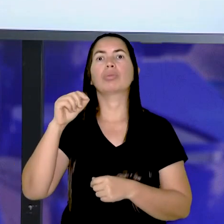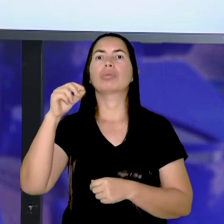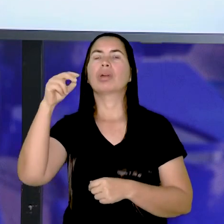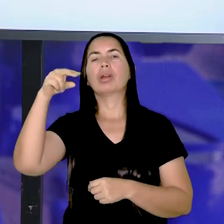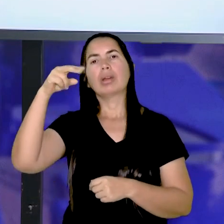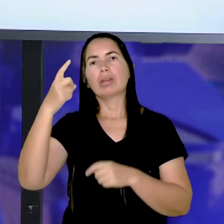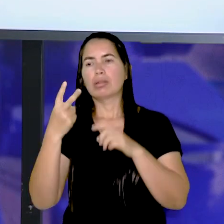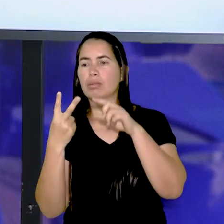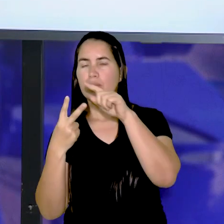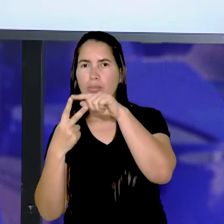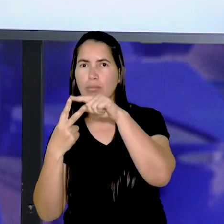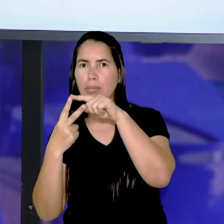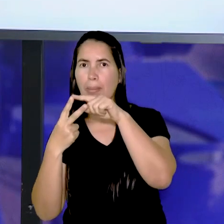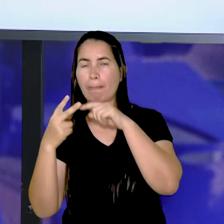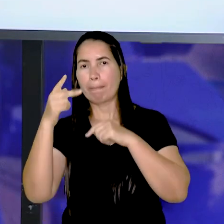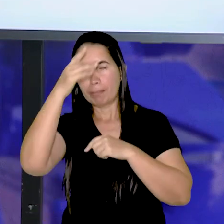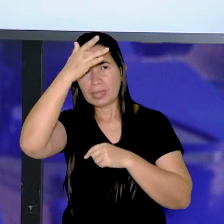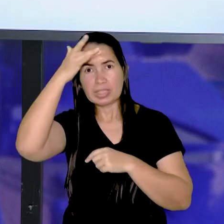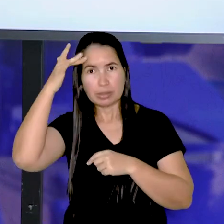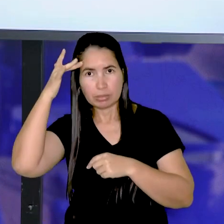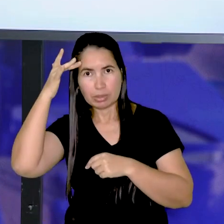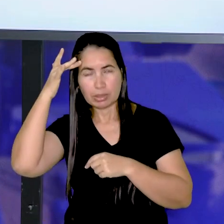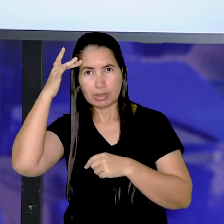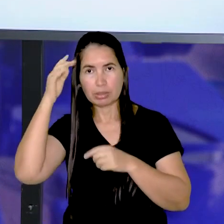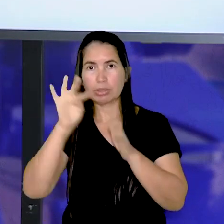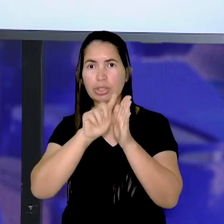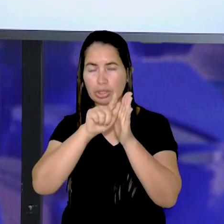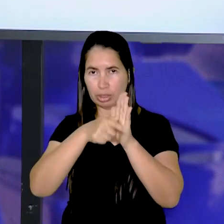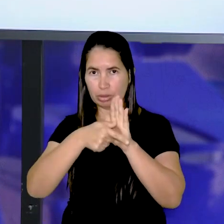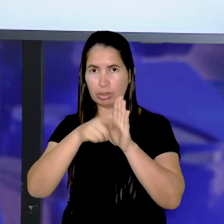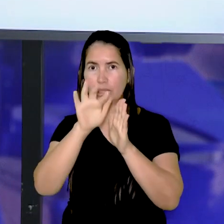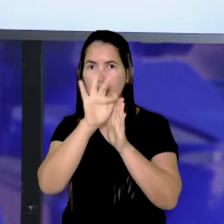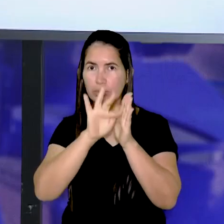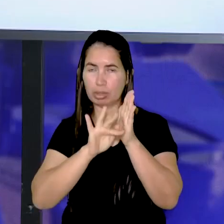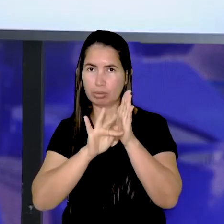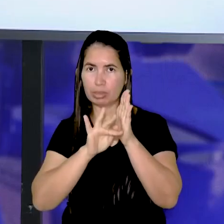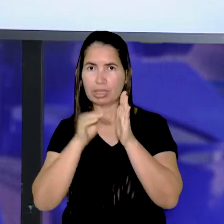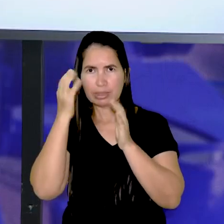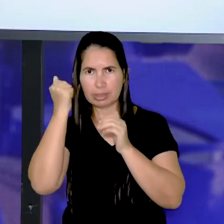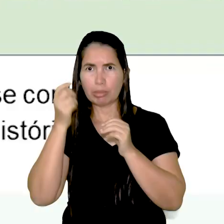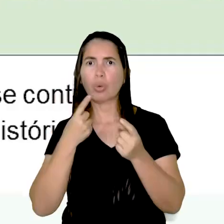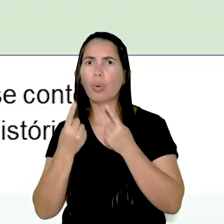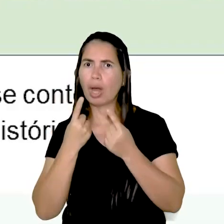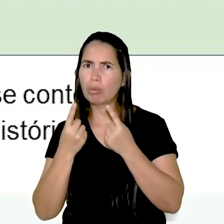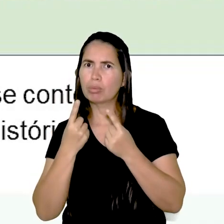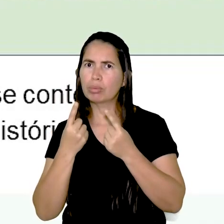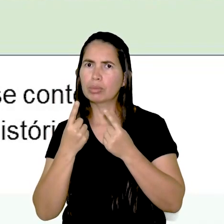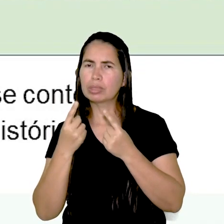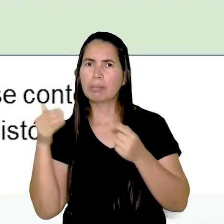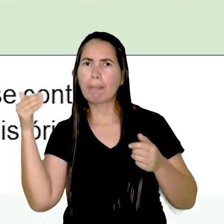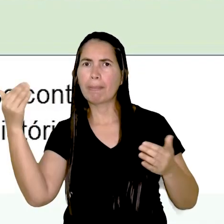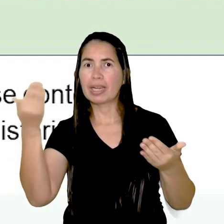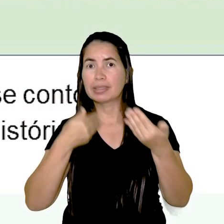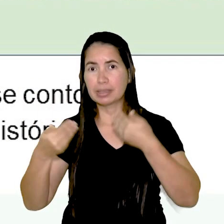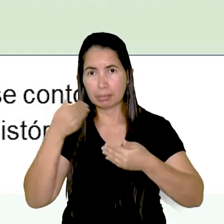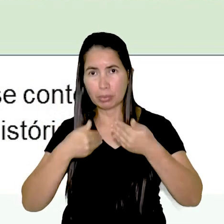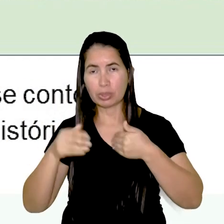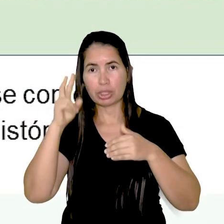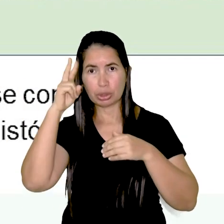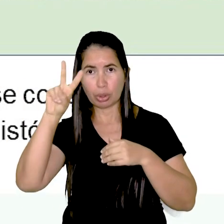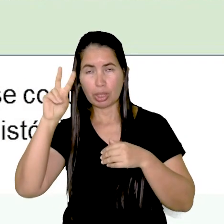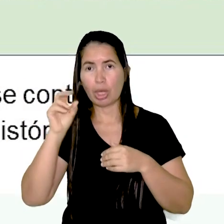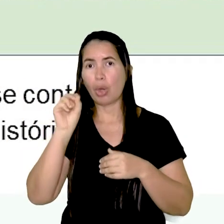Nesse texto que eu li para vocês, nesse gênero textual, vocês sabem distinguir se o narrador participou da história ou